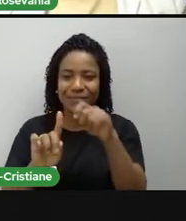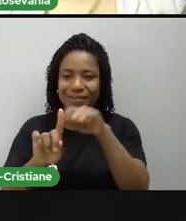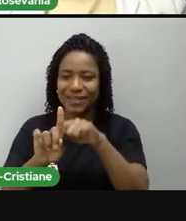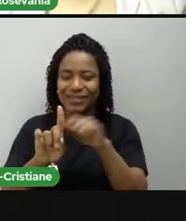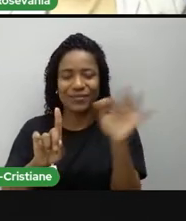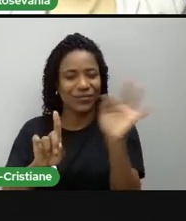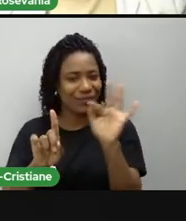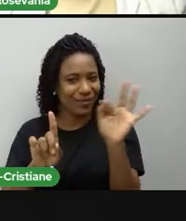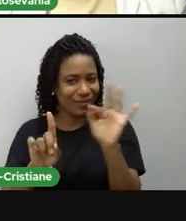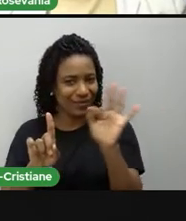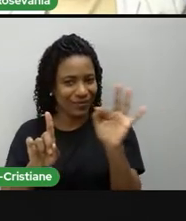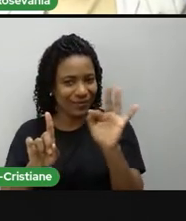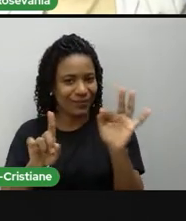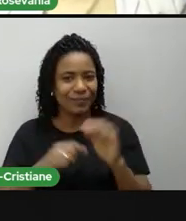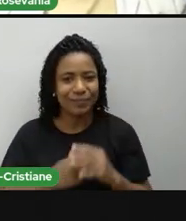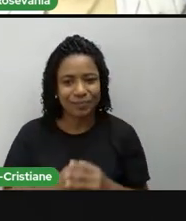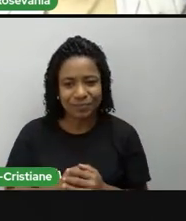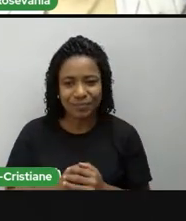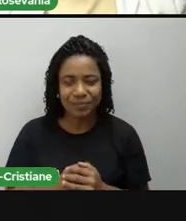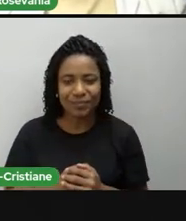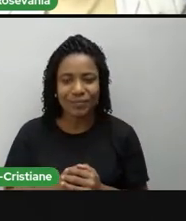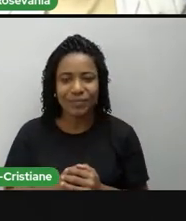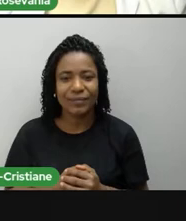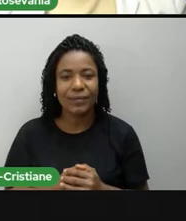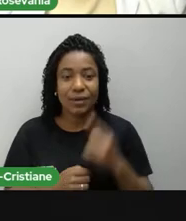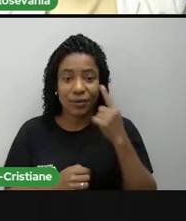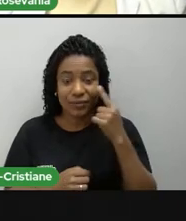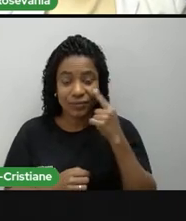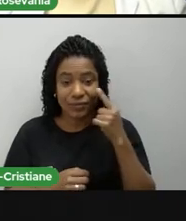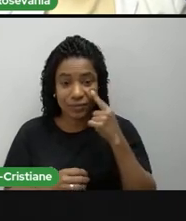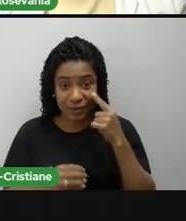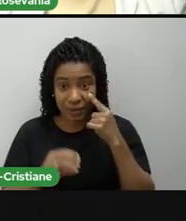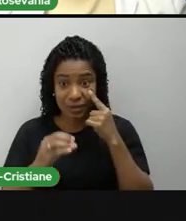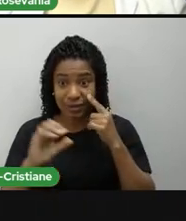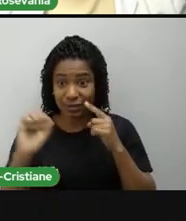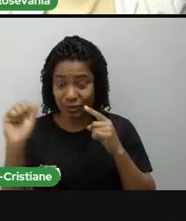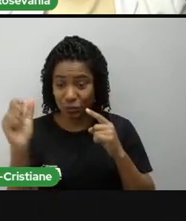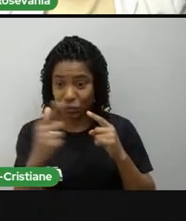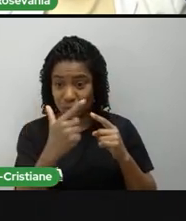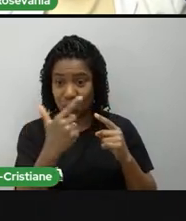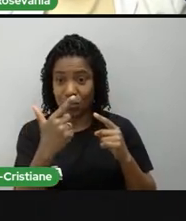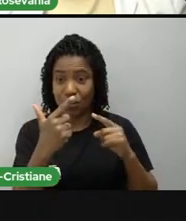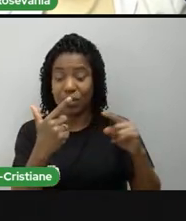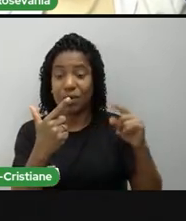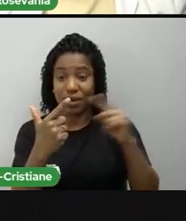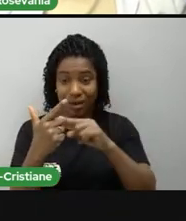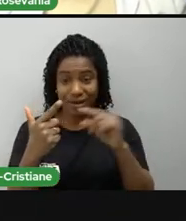Vamos lá? Aí eu botei uma animaçãozinha para vocês perceberem, né?